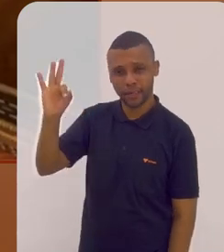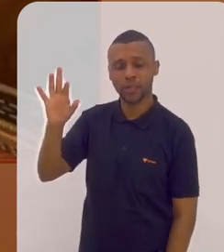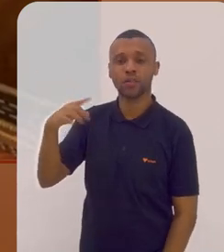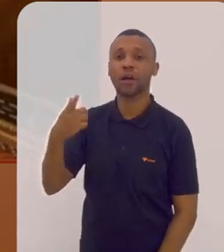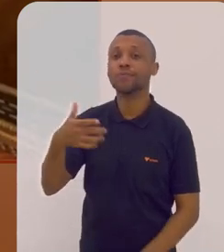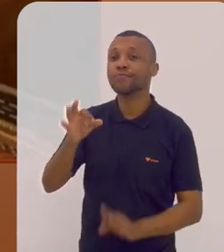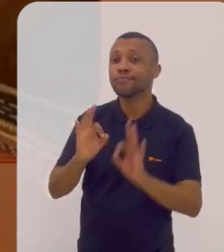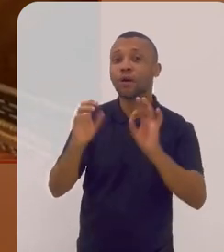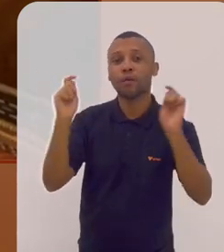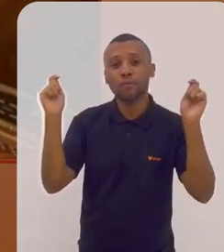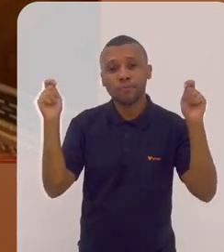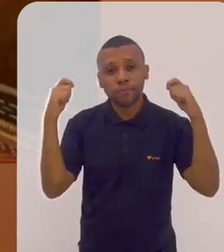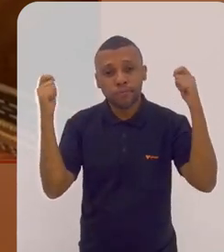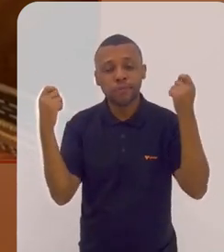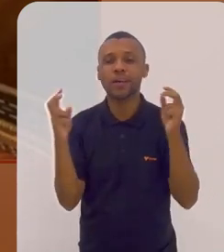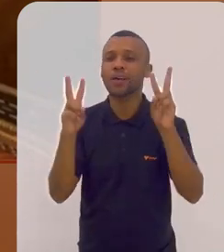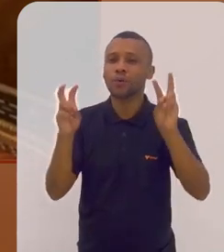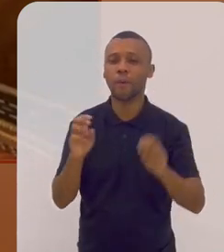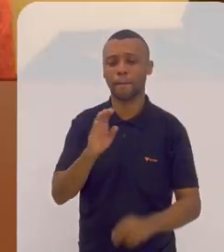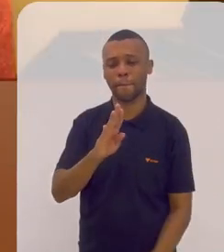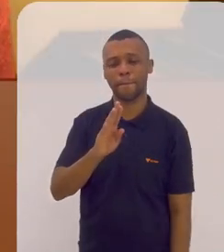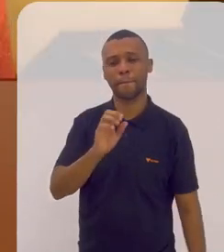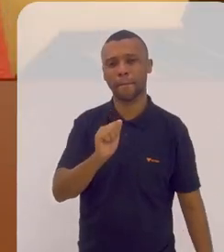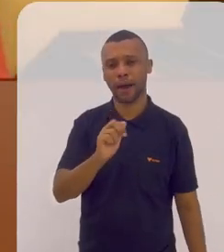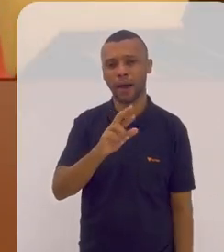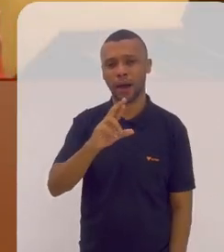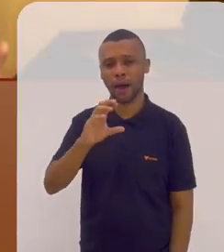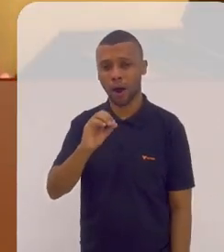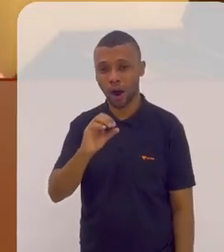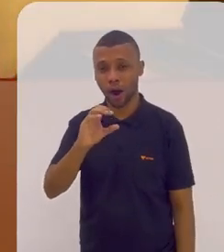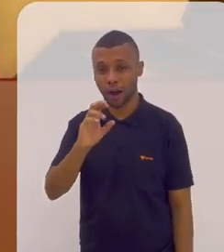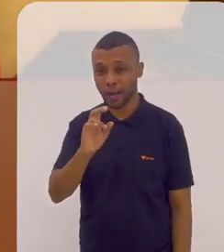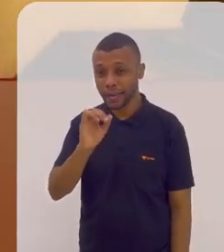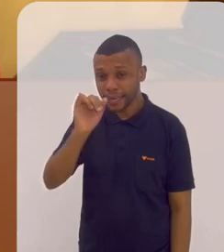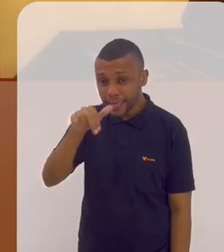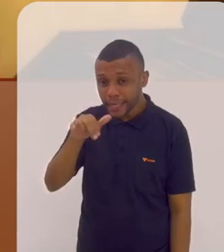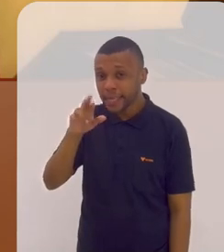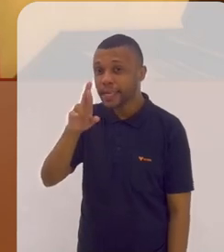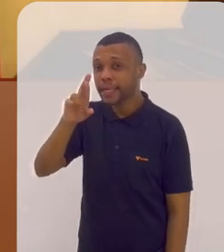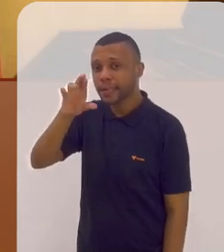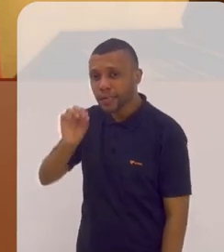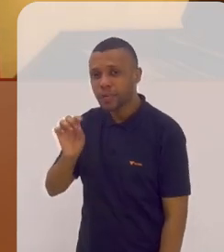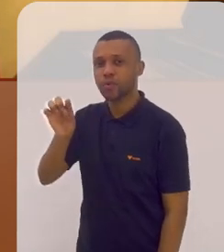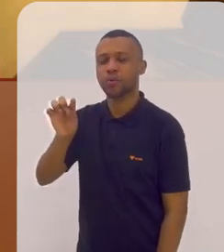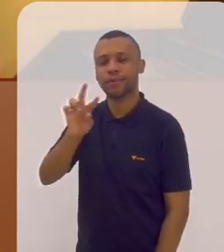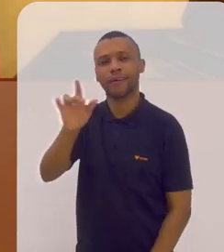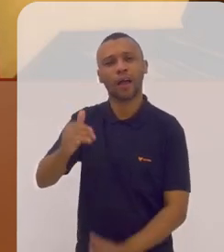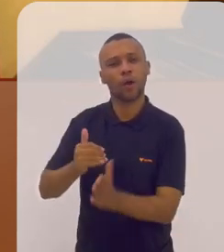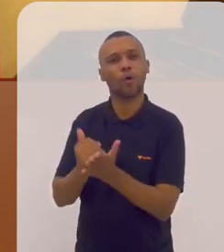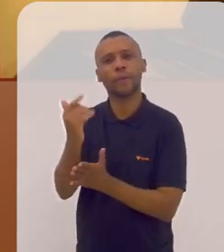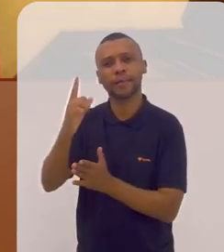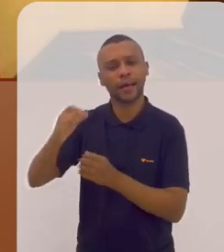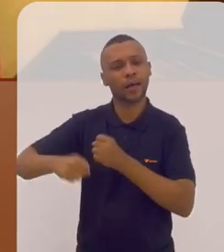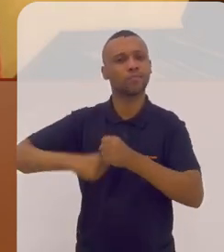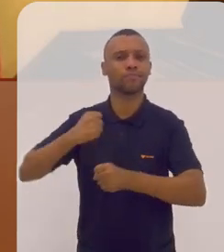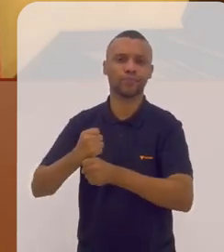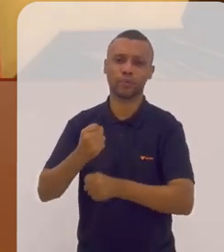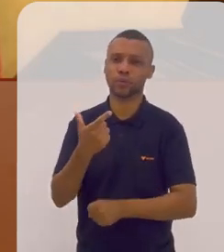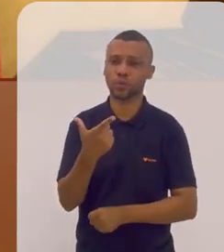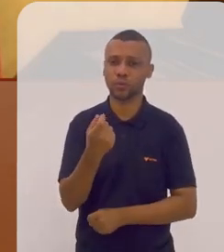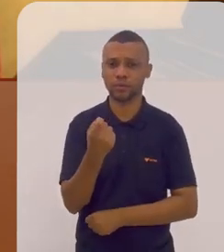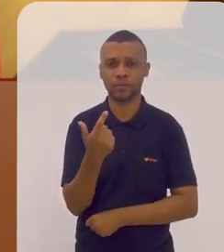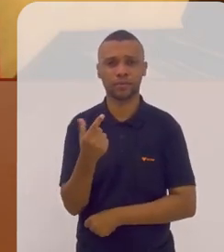um festival que eu chamei de Barroque em Rio e que deve retomar no ano que vem vamos fazer